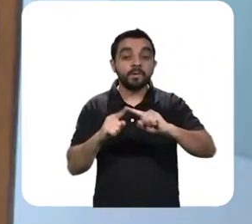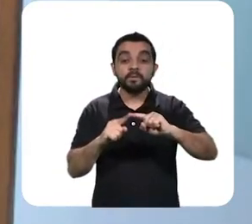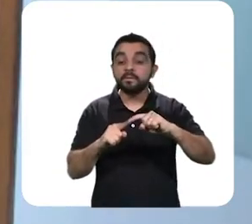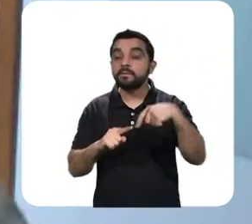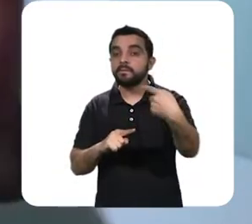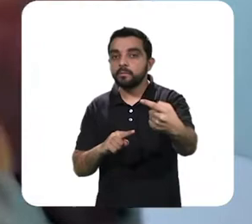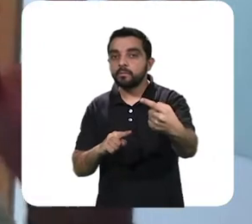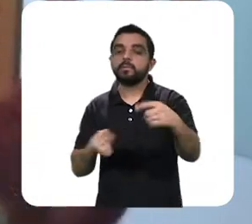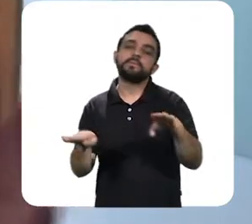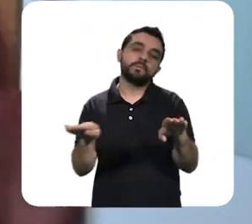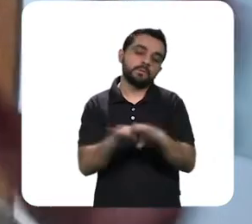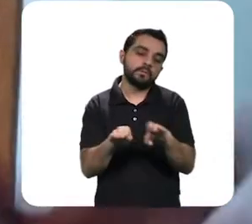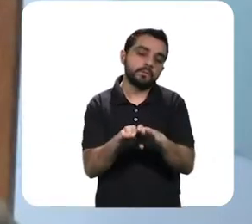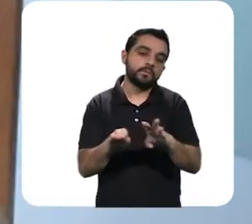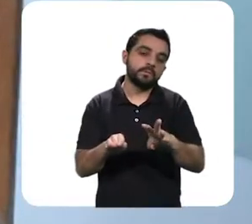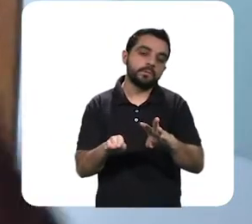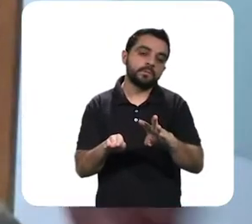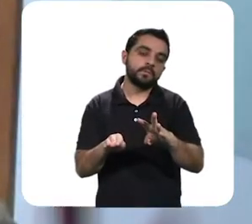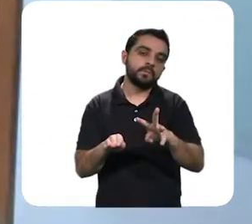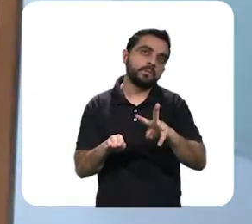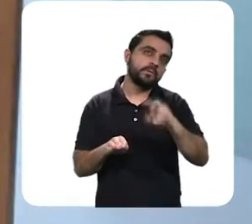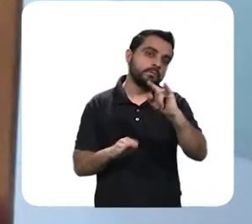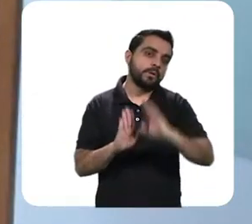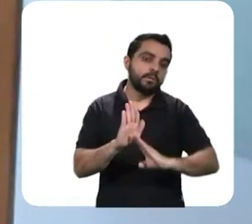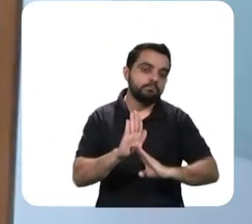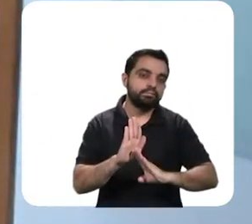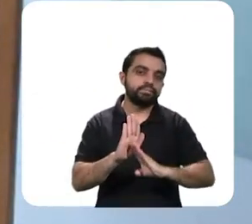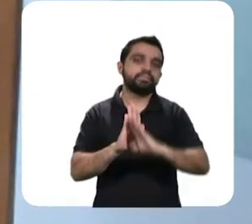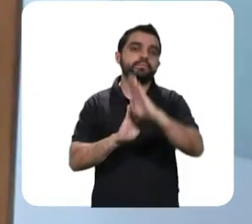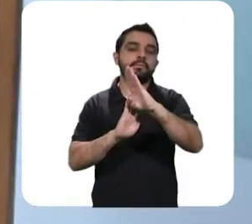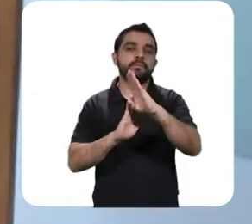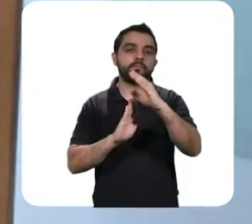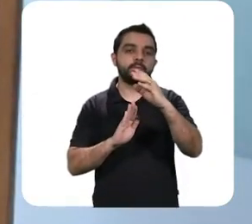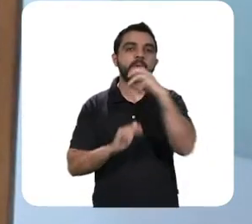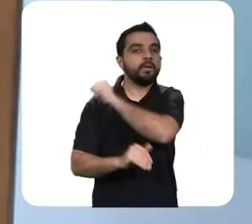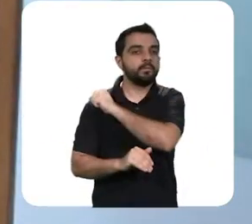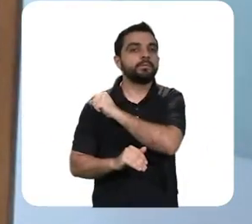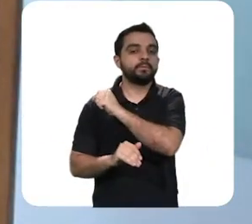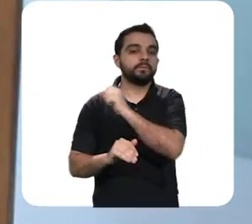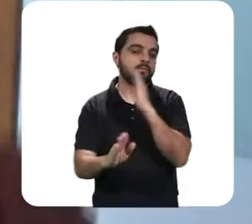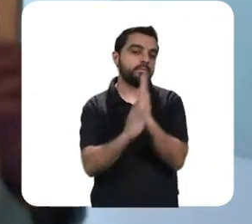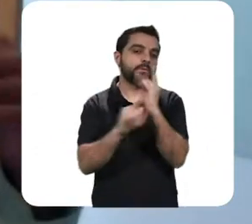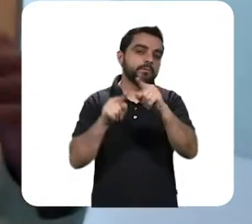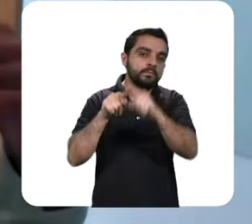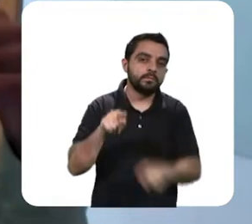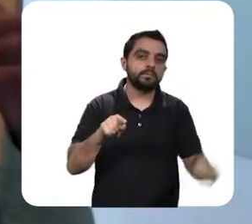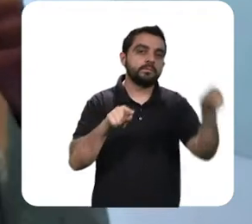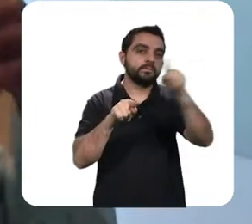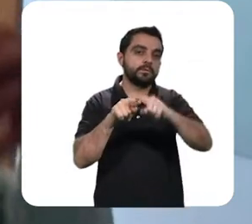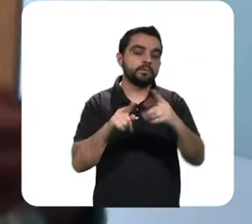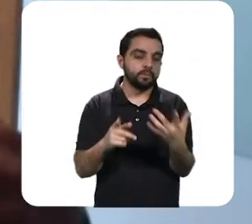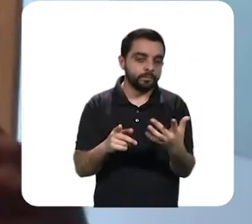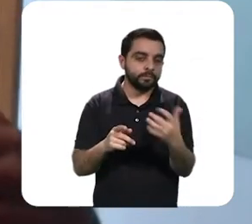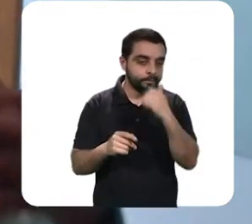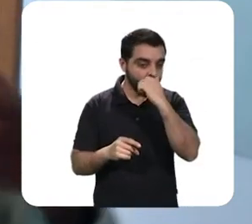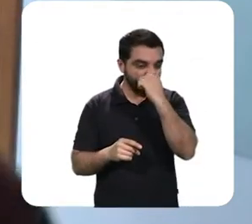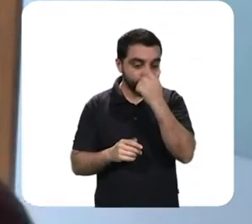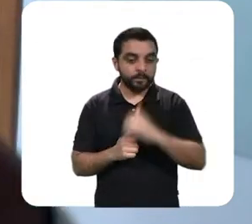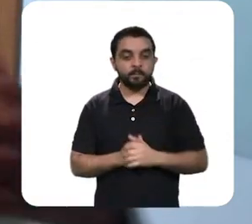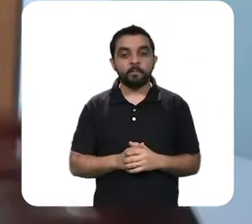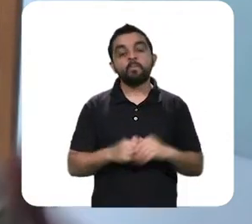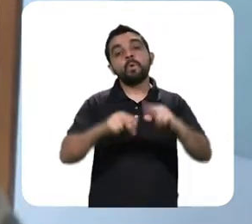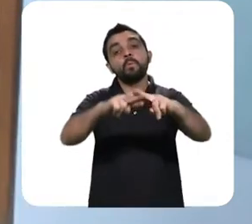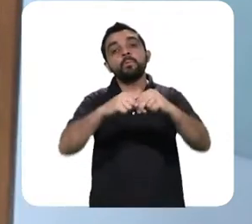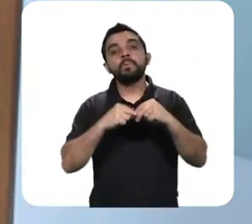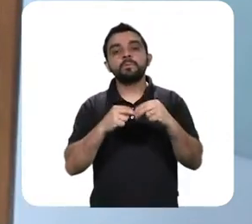frente isso também gera uma isso para entender um pouco talvez os ciclos que a gente vem a levar nos próximos seis meses quando a